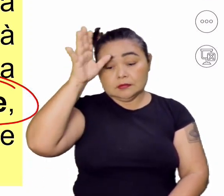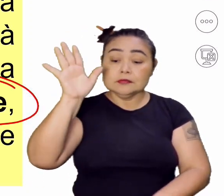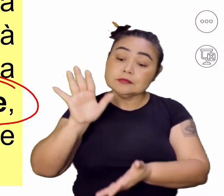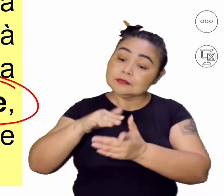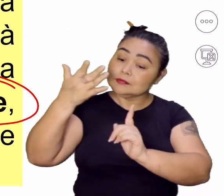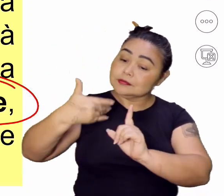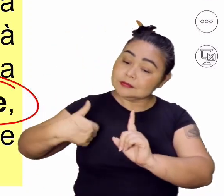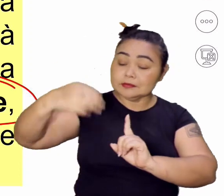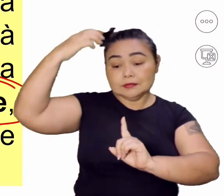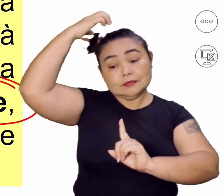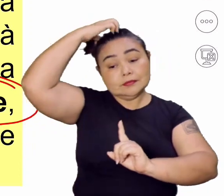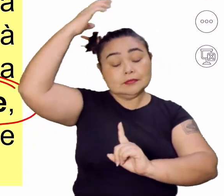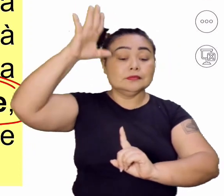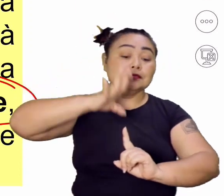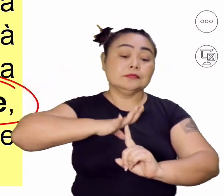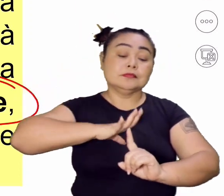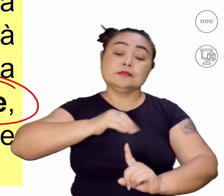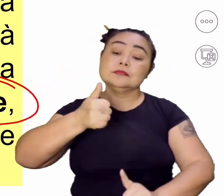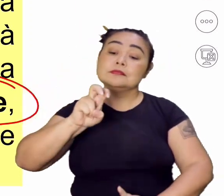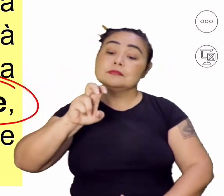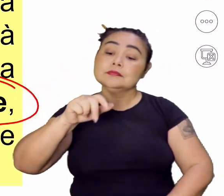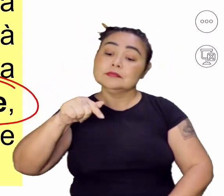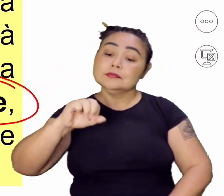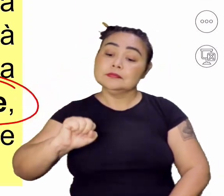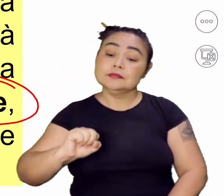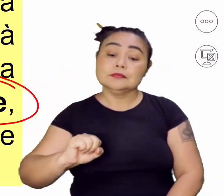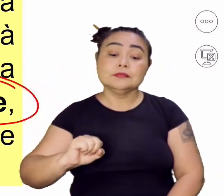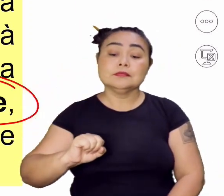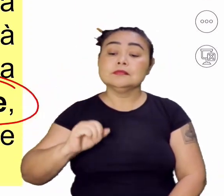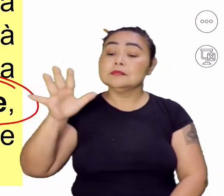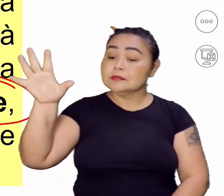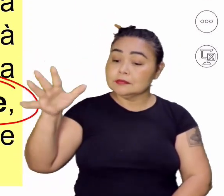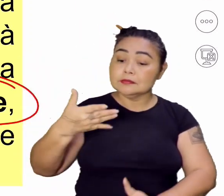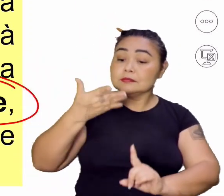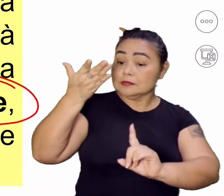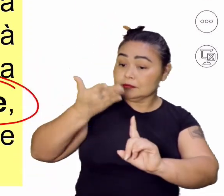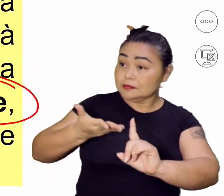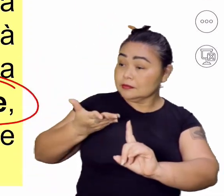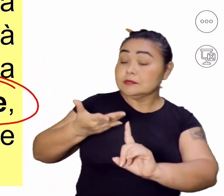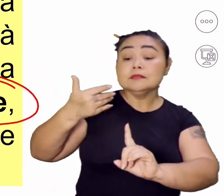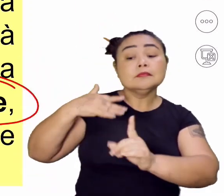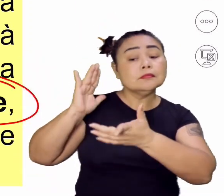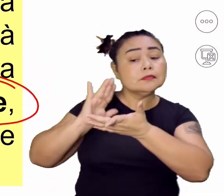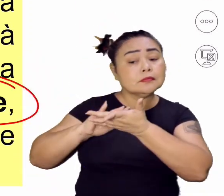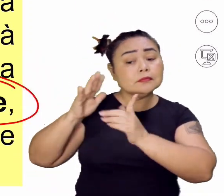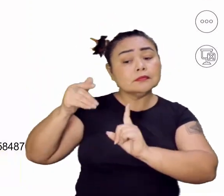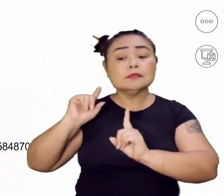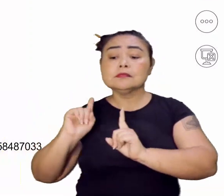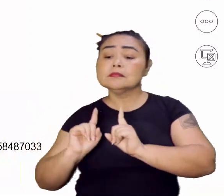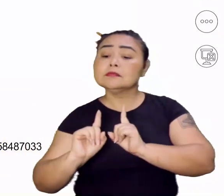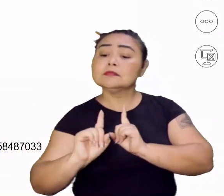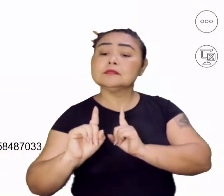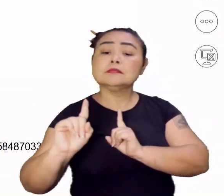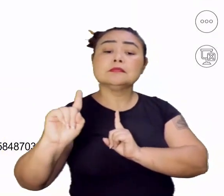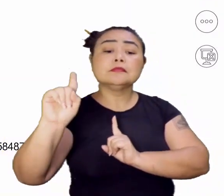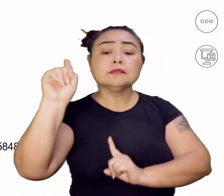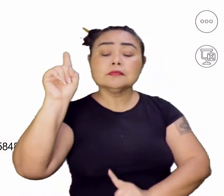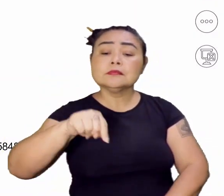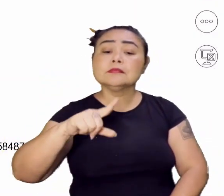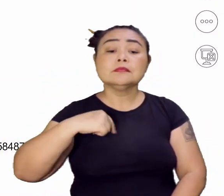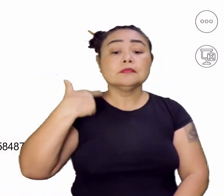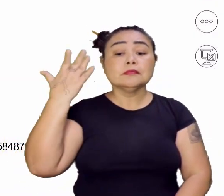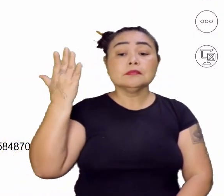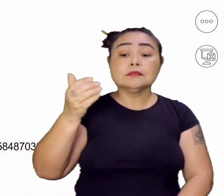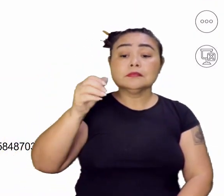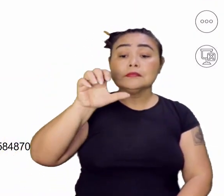rei de Portugal em 1578. foi aclamado. Então, quem era Dom Sebastião? Quem era esse rei jovem? Está aí, Dom